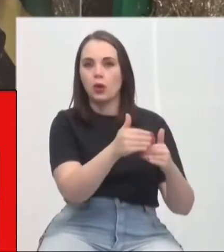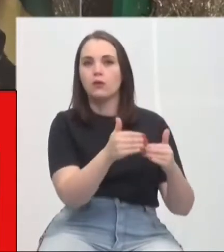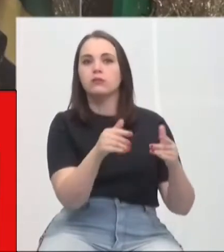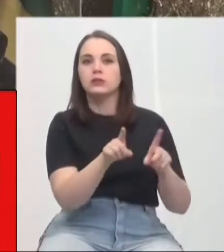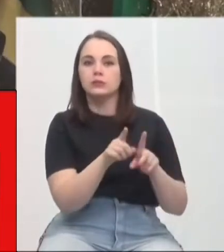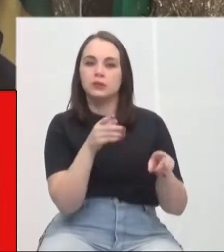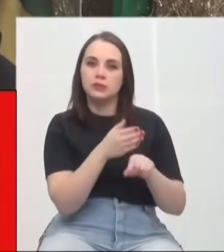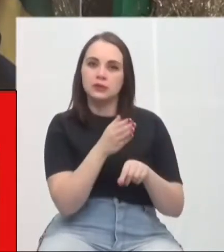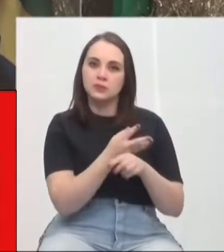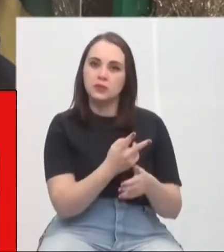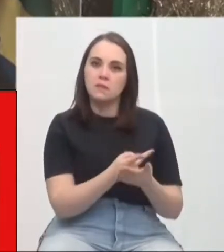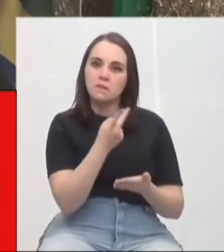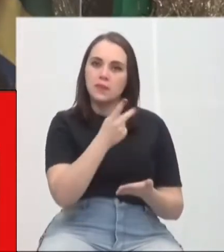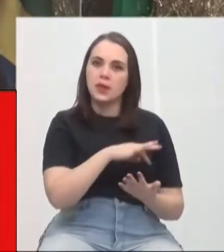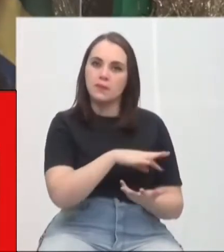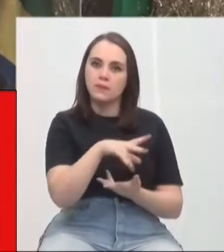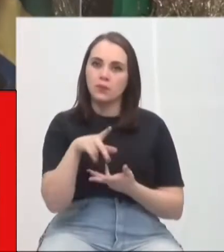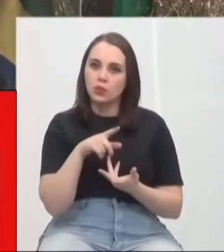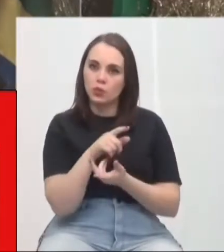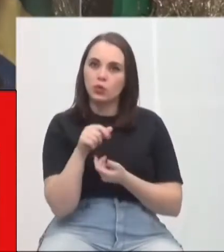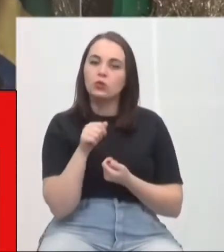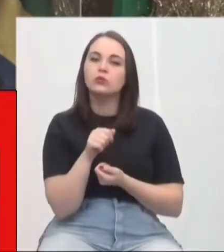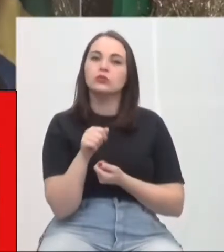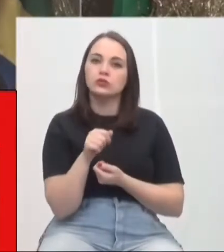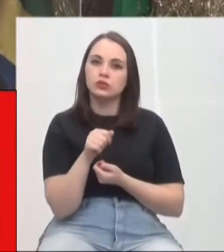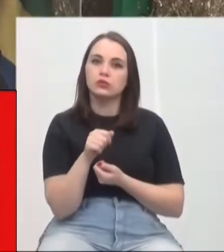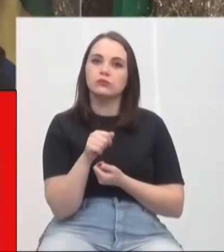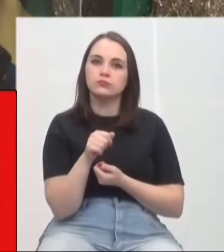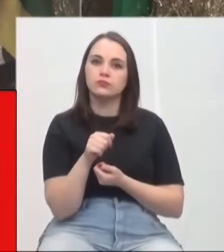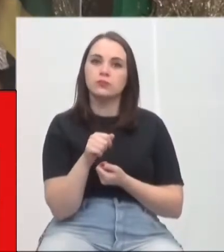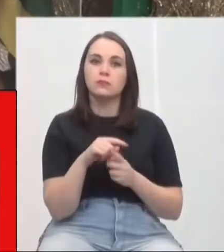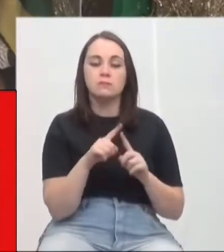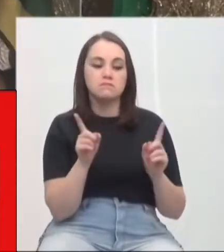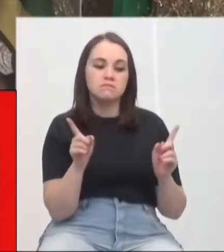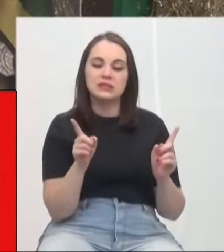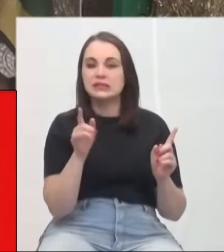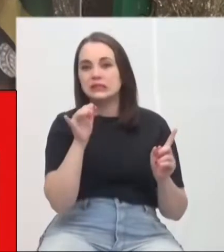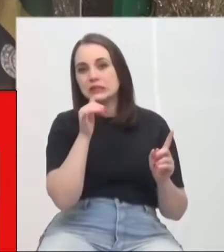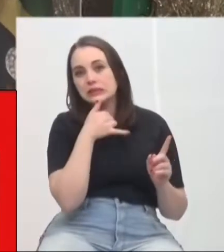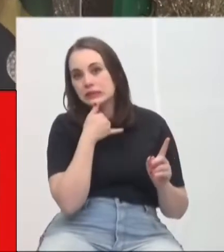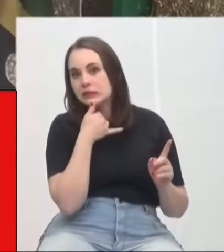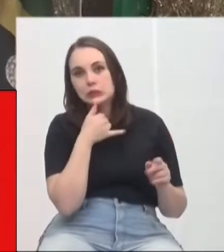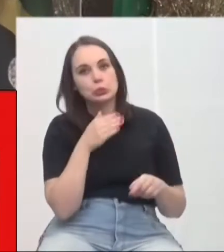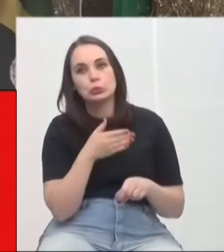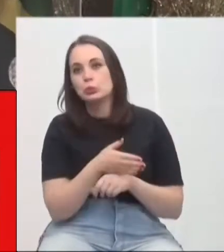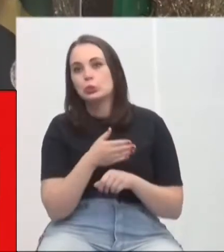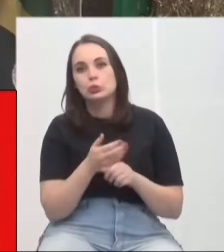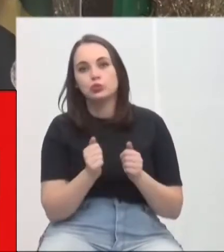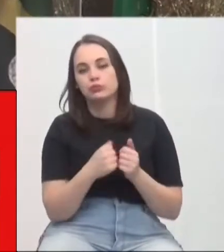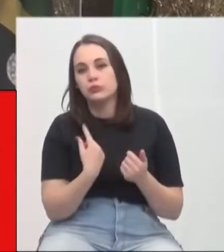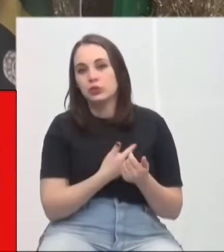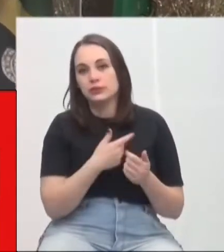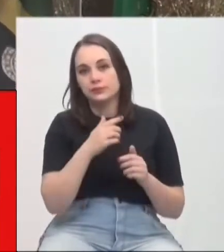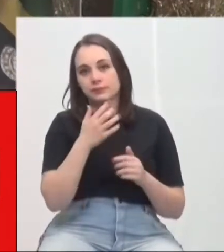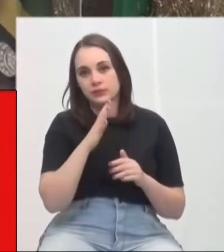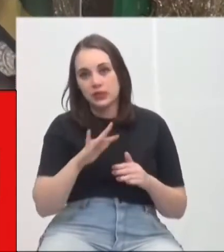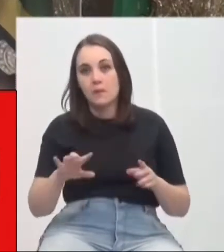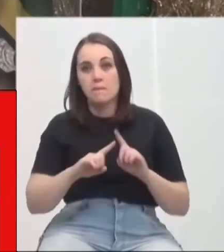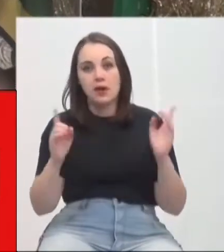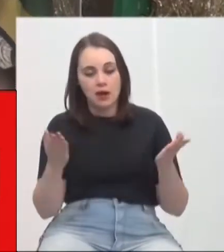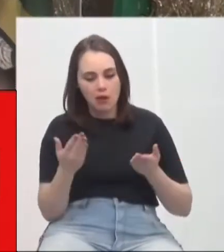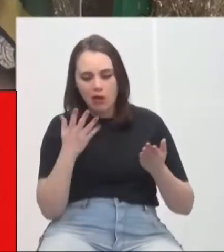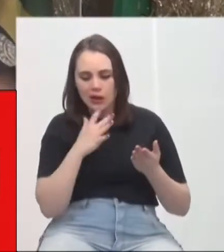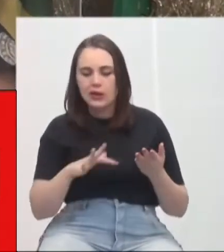inclusive, de prêmios internacionais, e trazendo prêmios internacionais para o Criciúma. Mas, o que importa é que as nossas crianças, partir de agora,